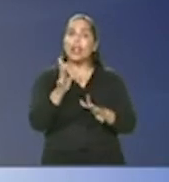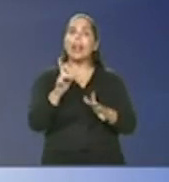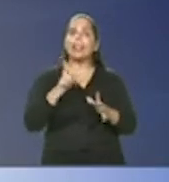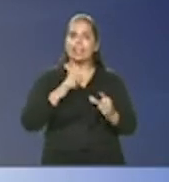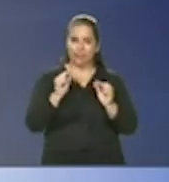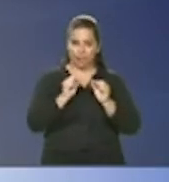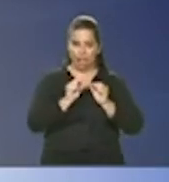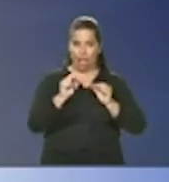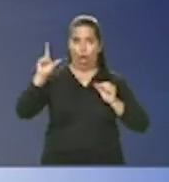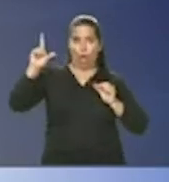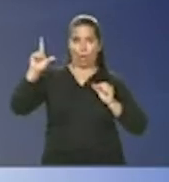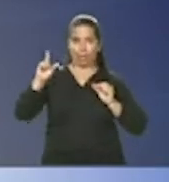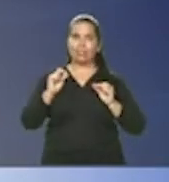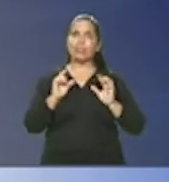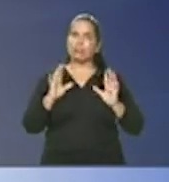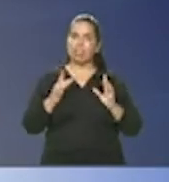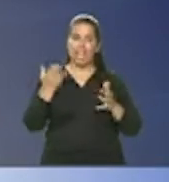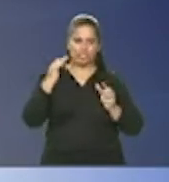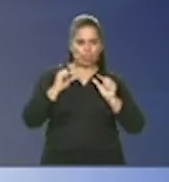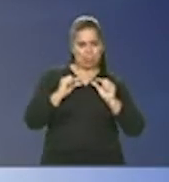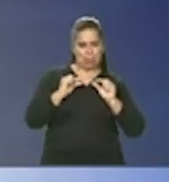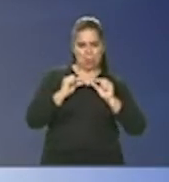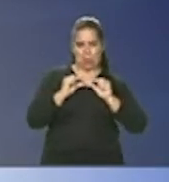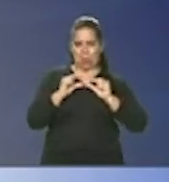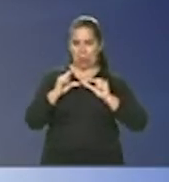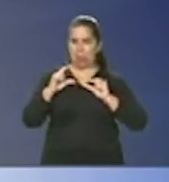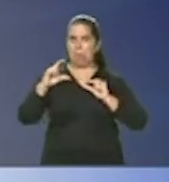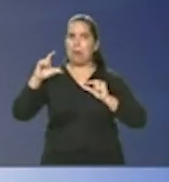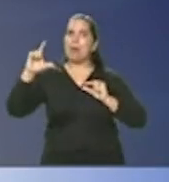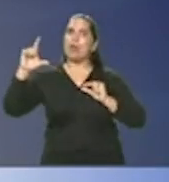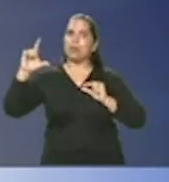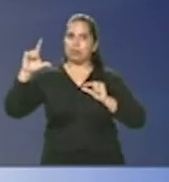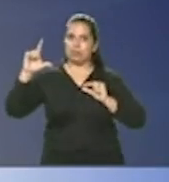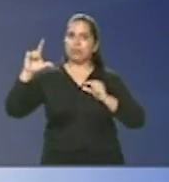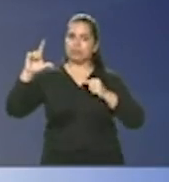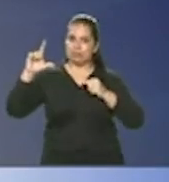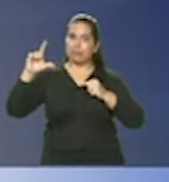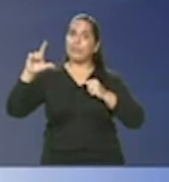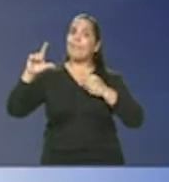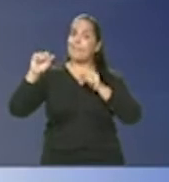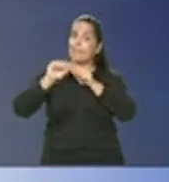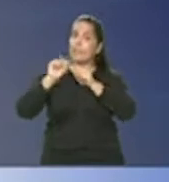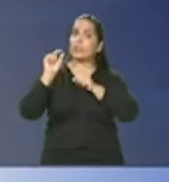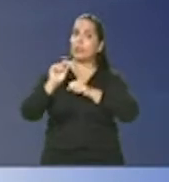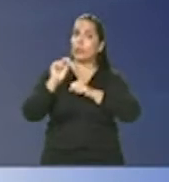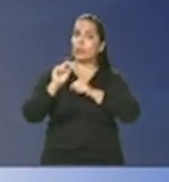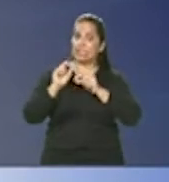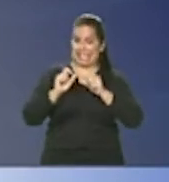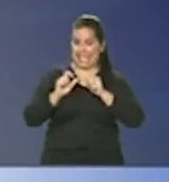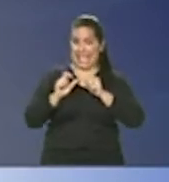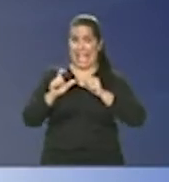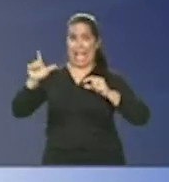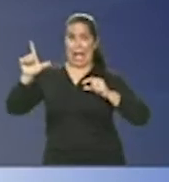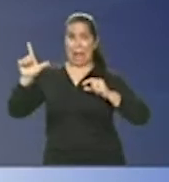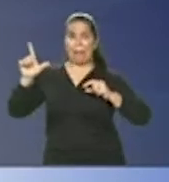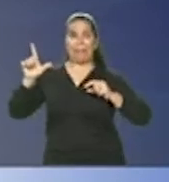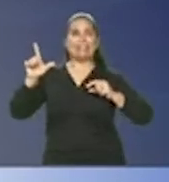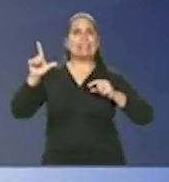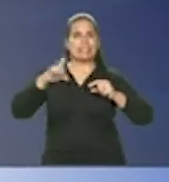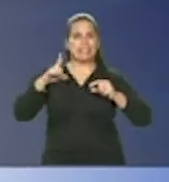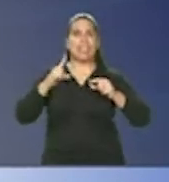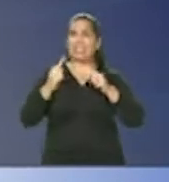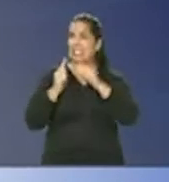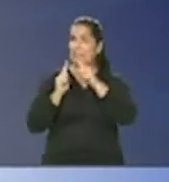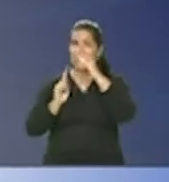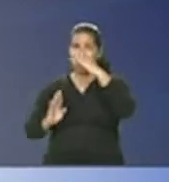exponencial na curva que não conseguimos deter mais, isso fará com que a curva de Gauss tenha realmente um pico